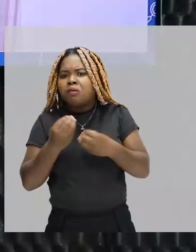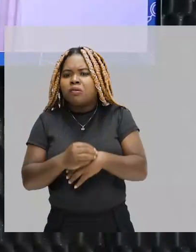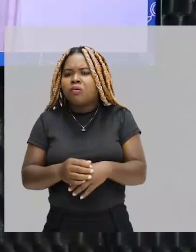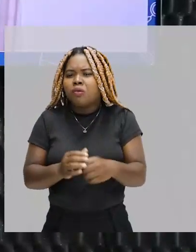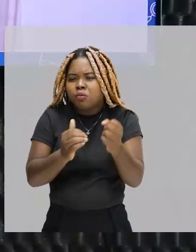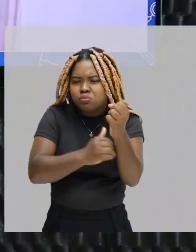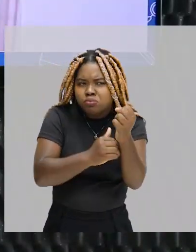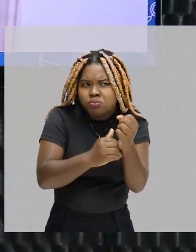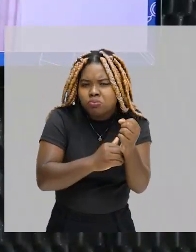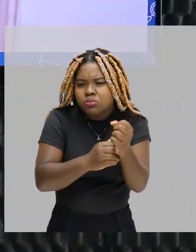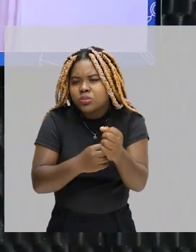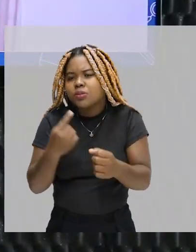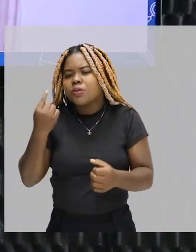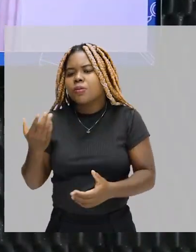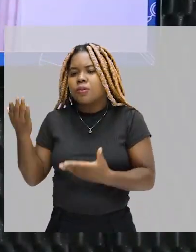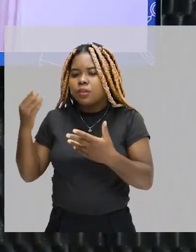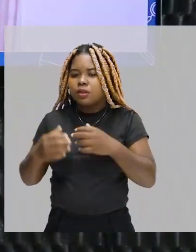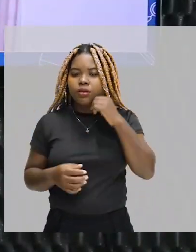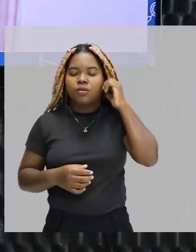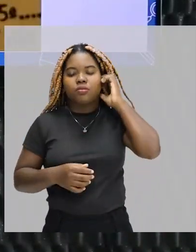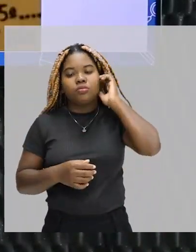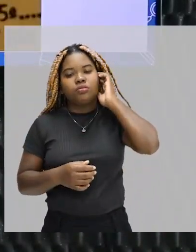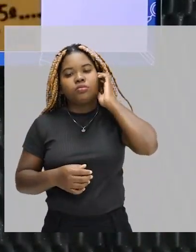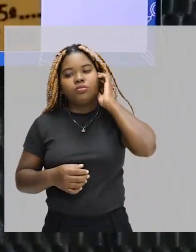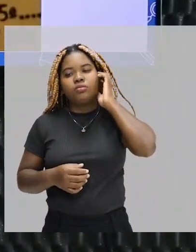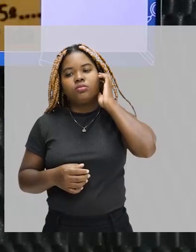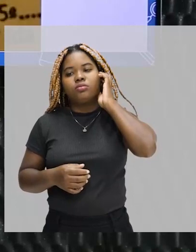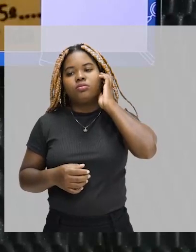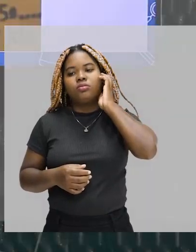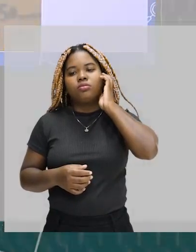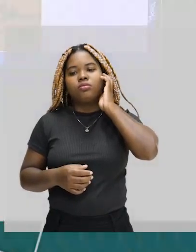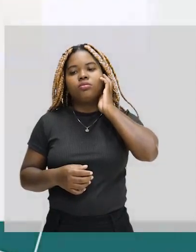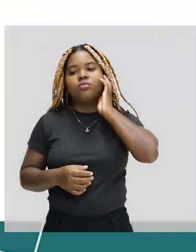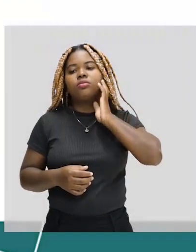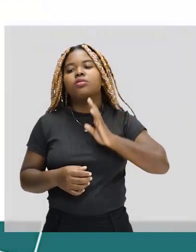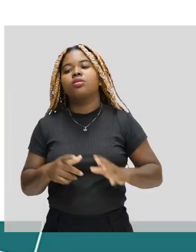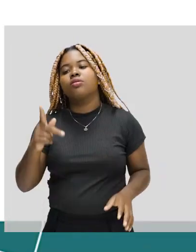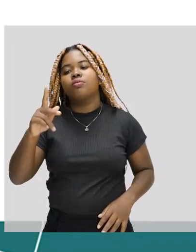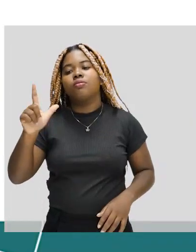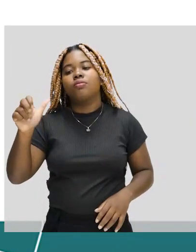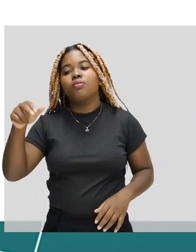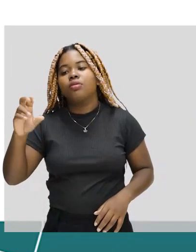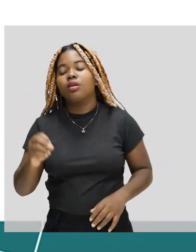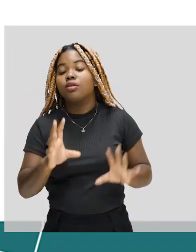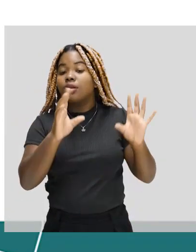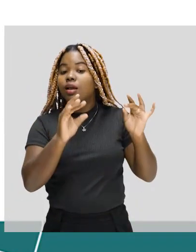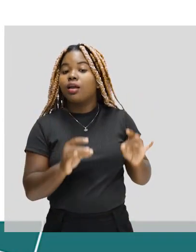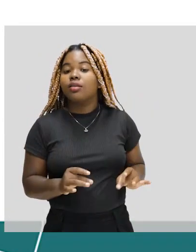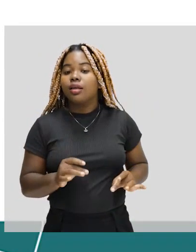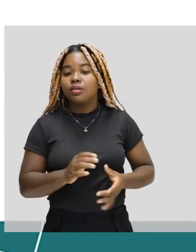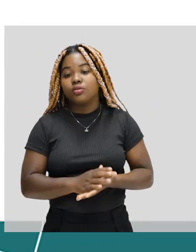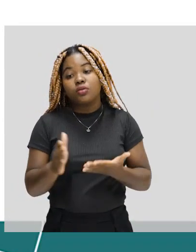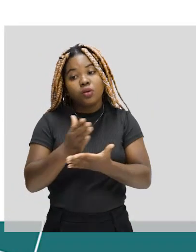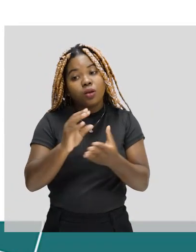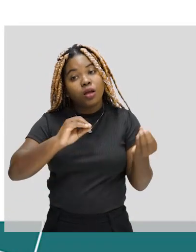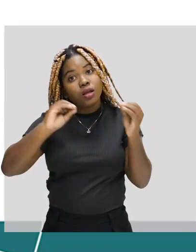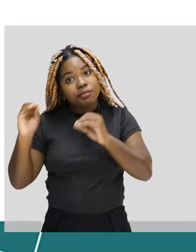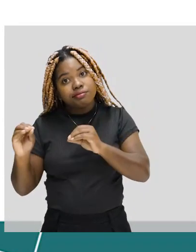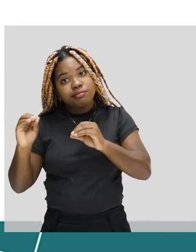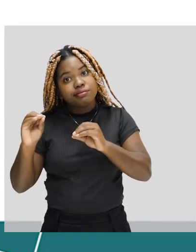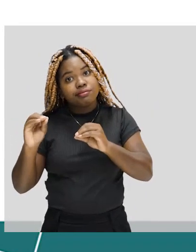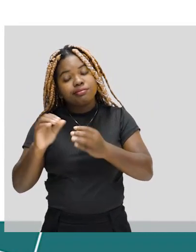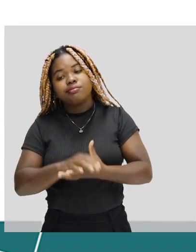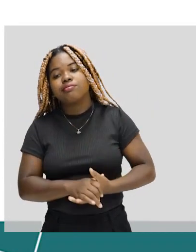a personagem te olha. Pois é, esse é o plano, o primeiro plano. E o cinema, ou o plano detalhe? Eu estou colocando alguns, não são os únicos.